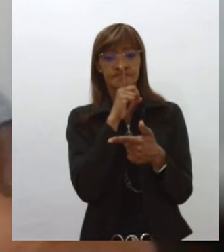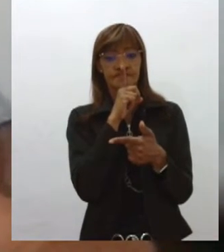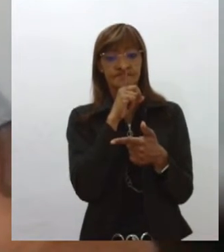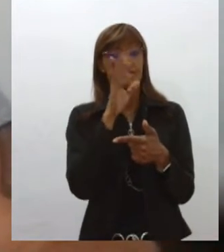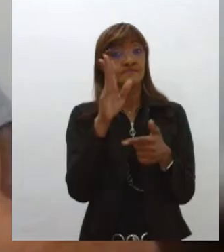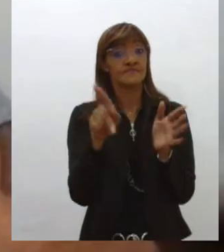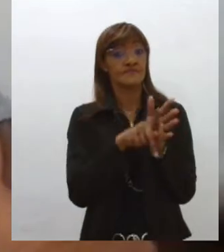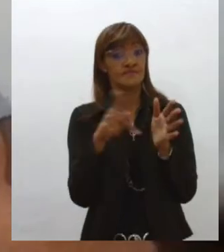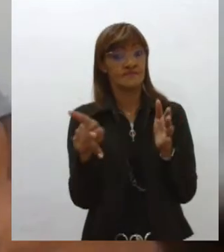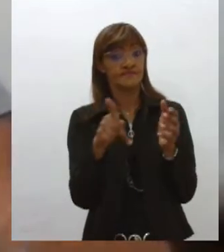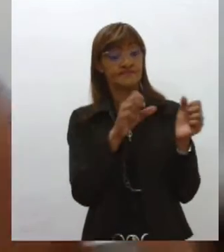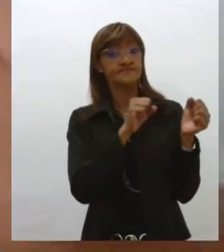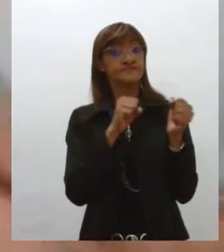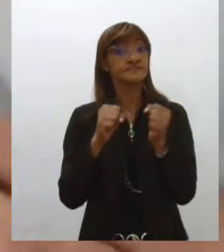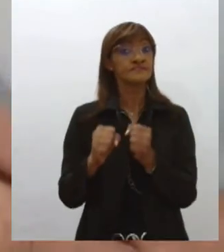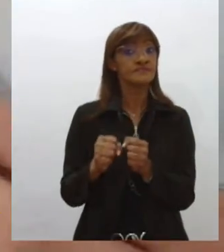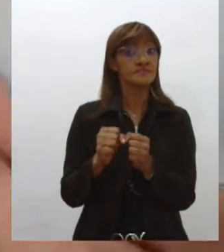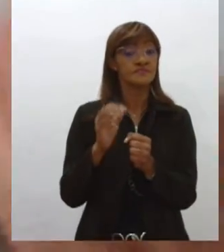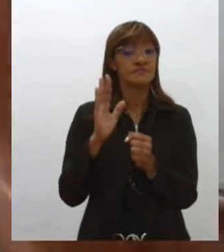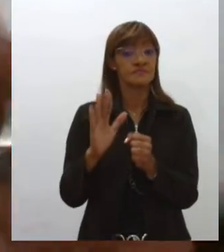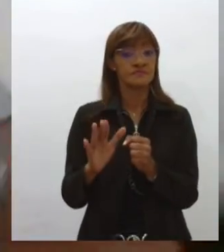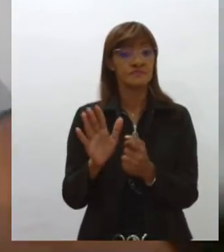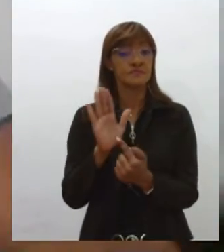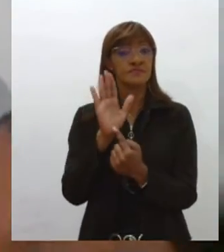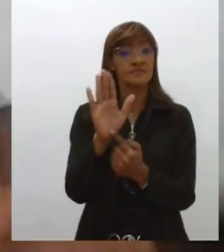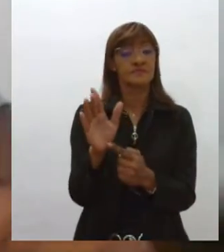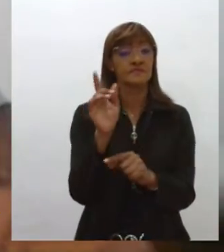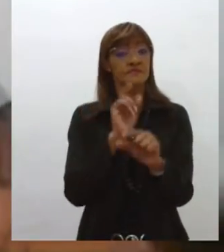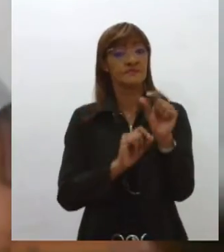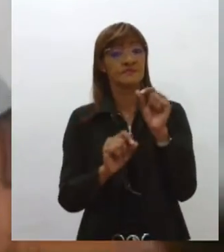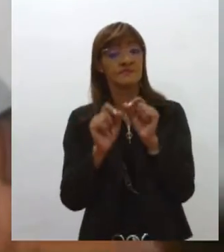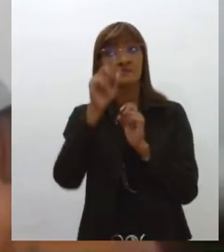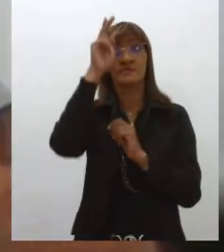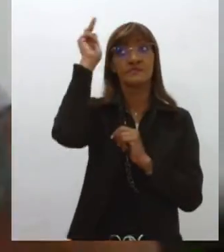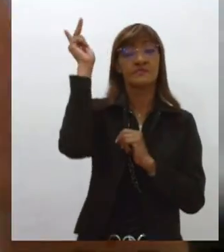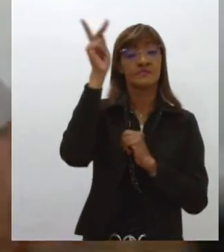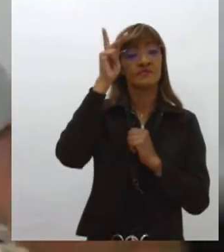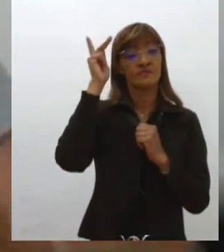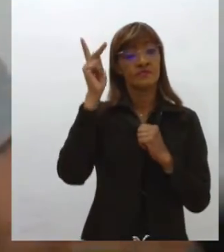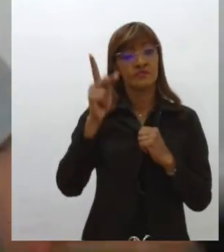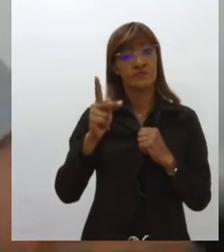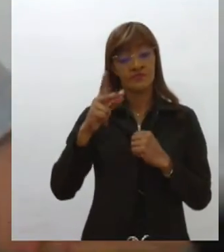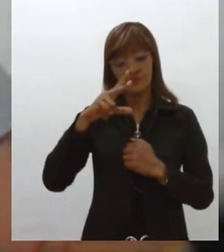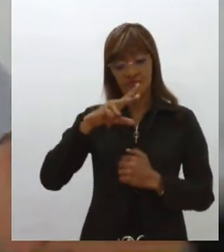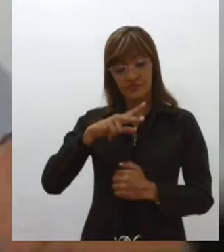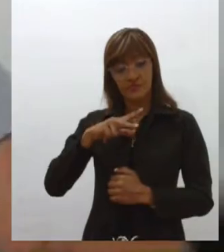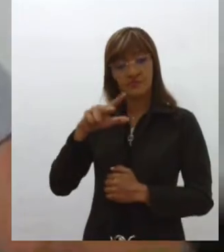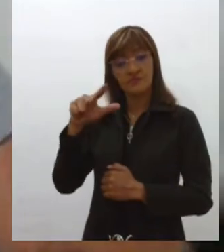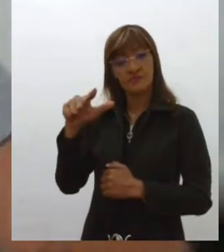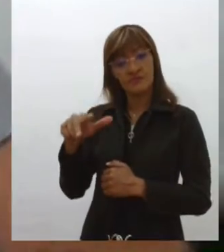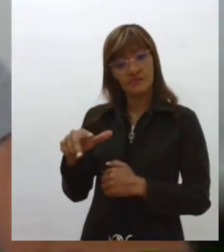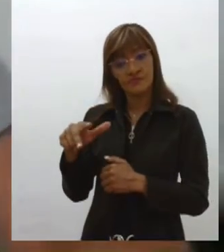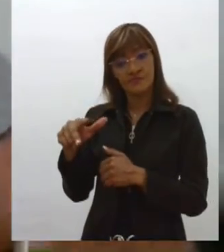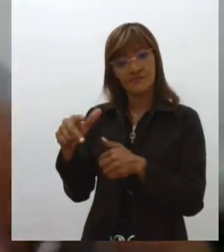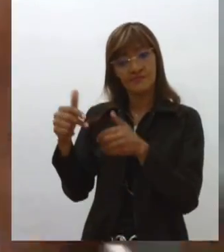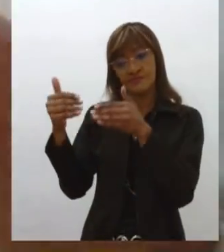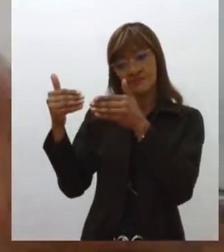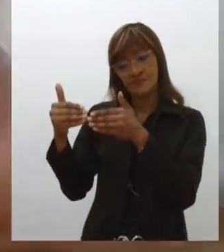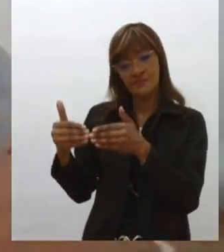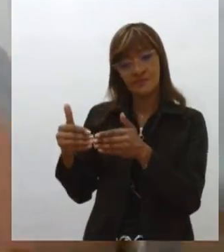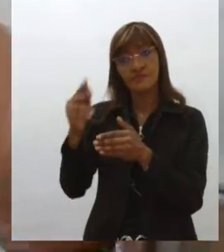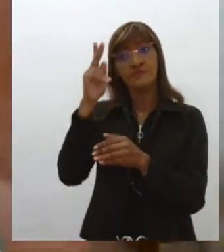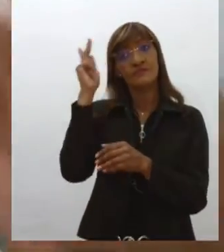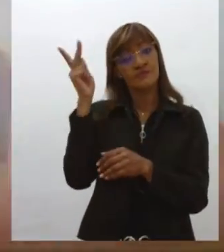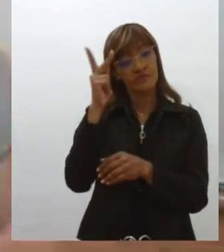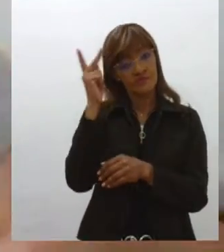Essas cores, elas fazem menção à história de Portugal. Que está diretamente entrelaçada com a nossa história, né? O